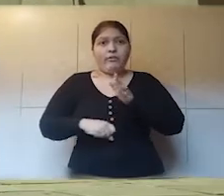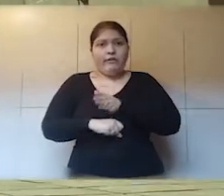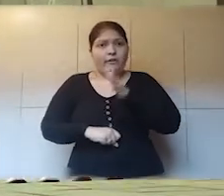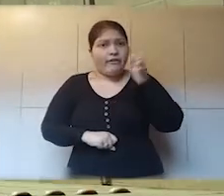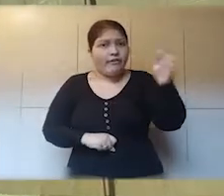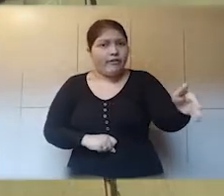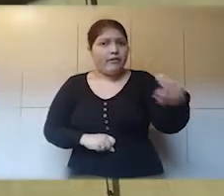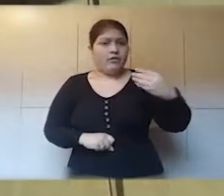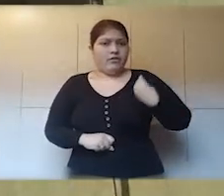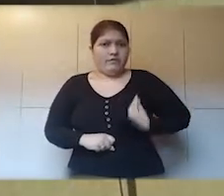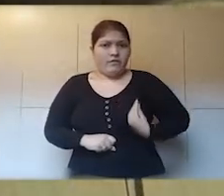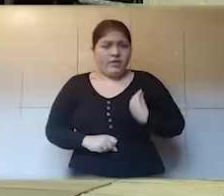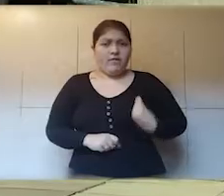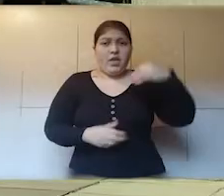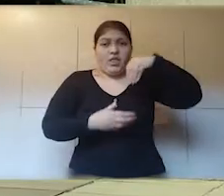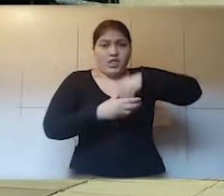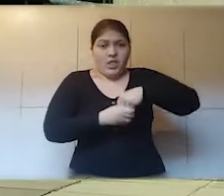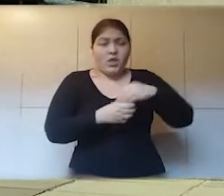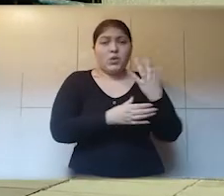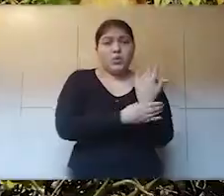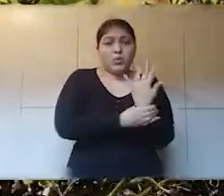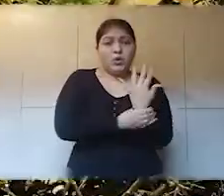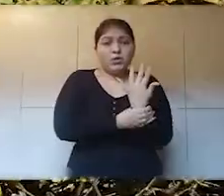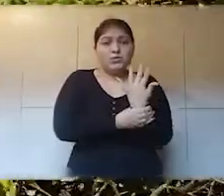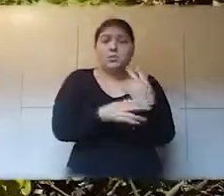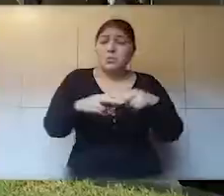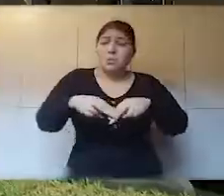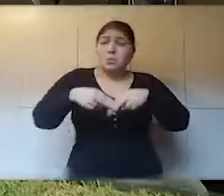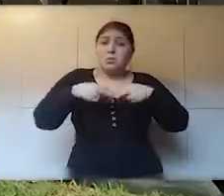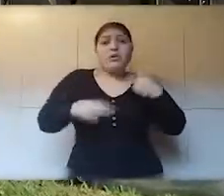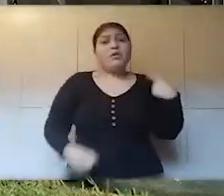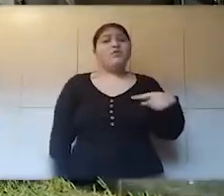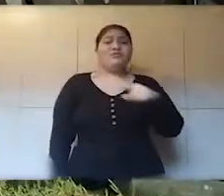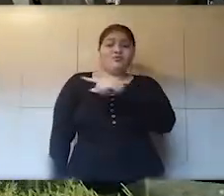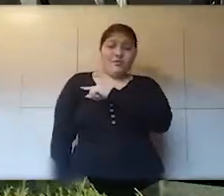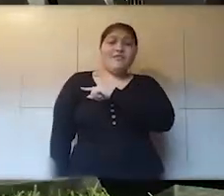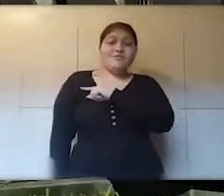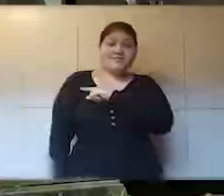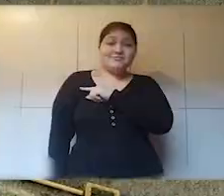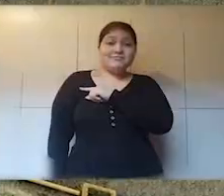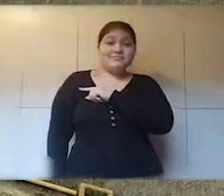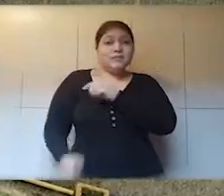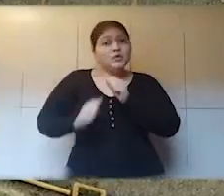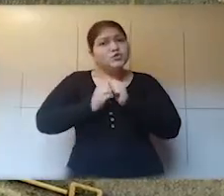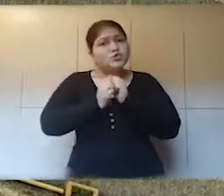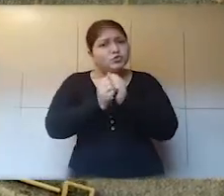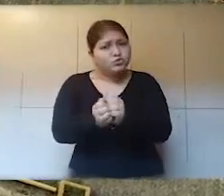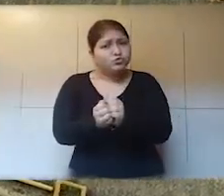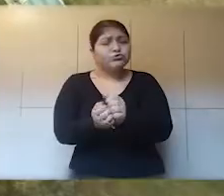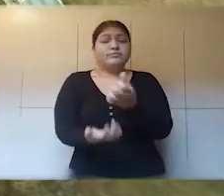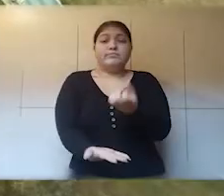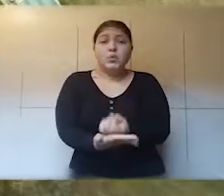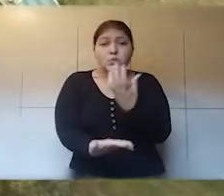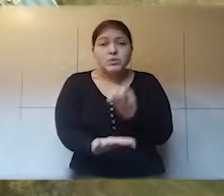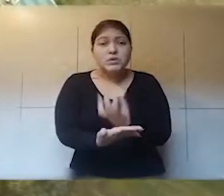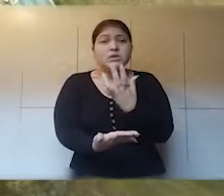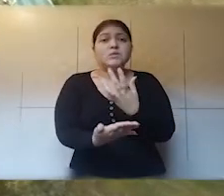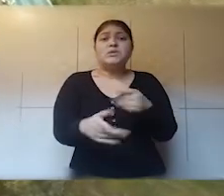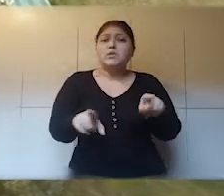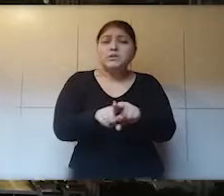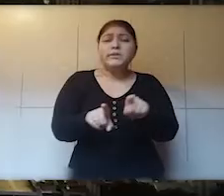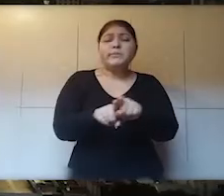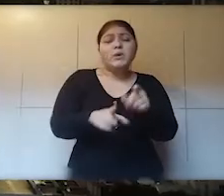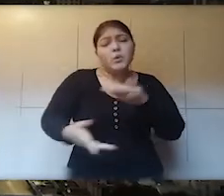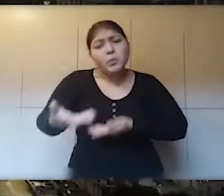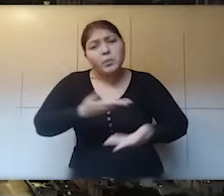do ser e estar na universidade, porque juntos produzimos e compartilhamos conhecimento. Lado a lado